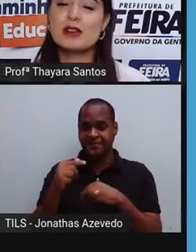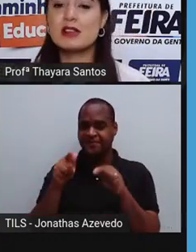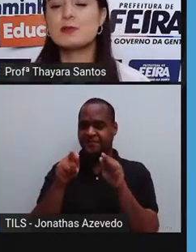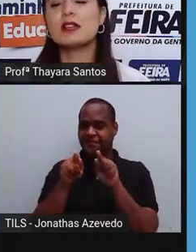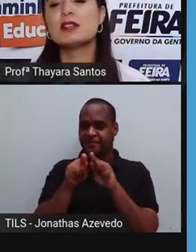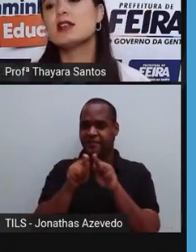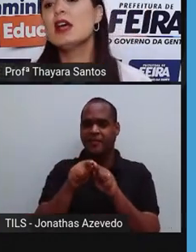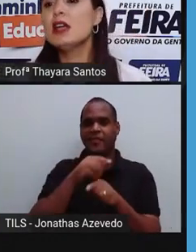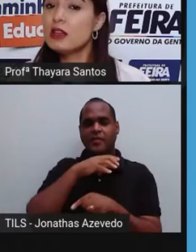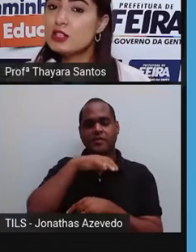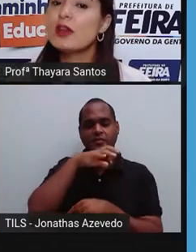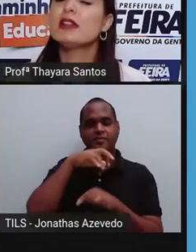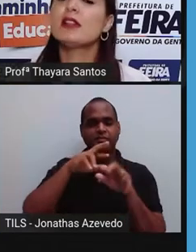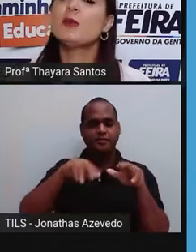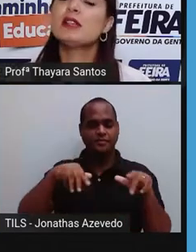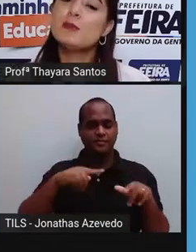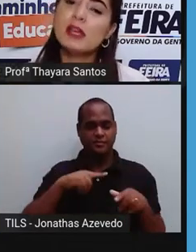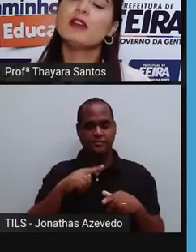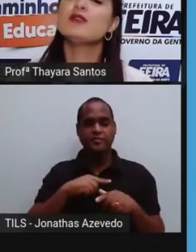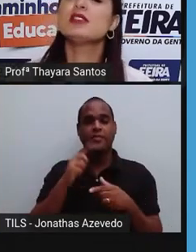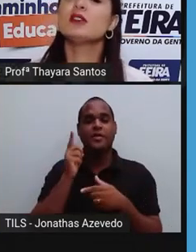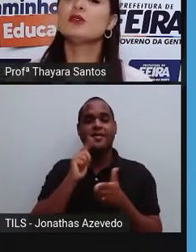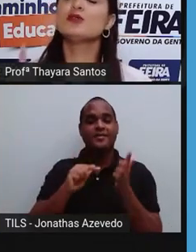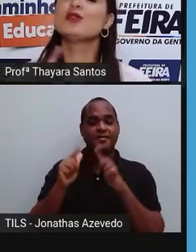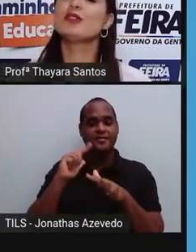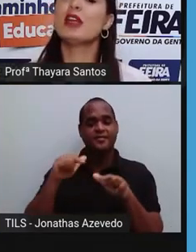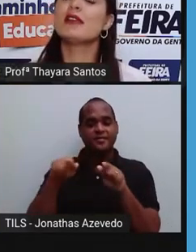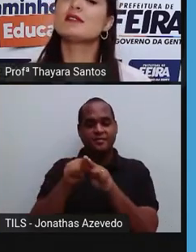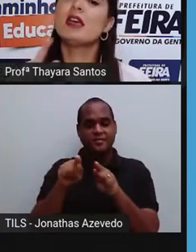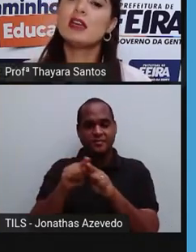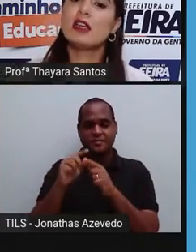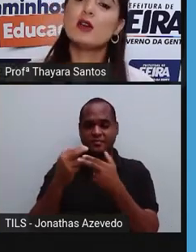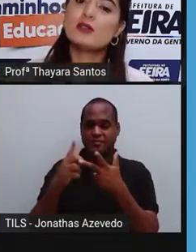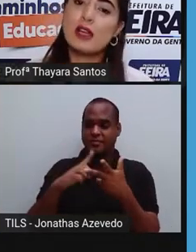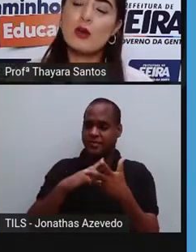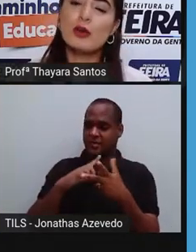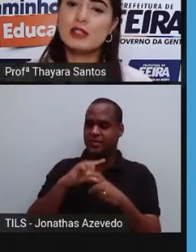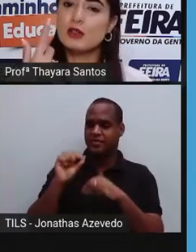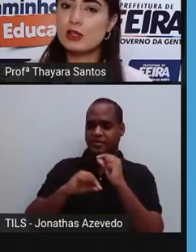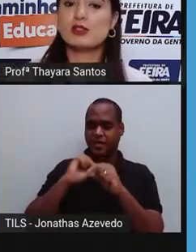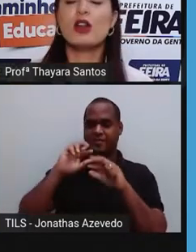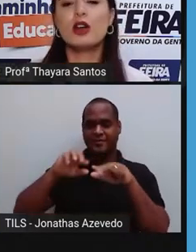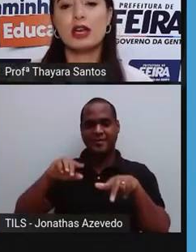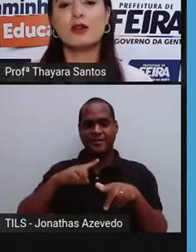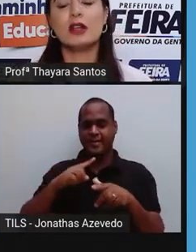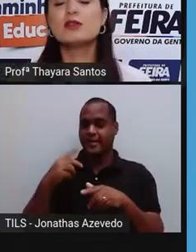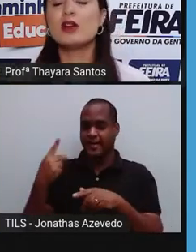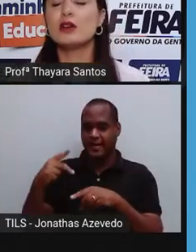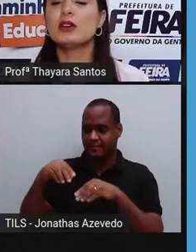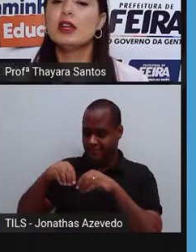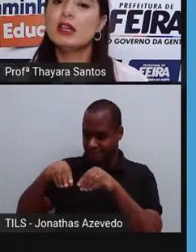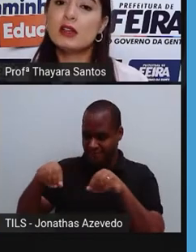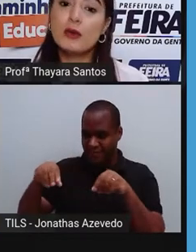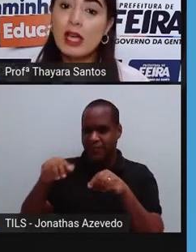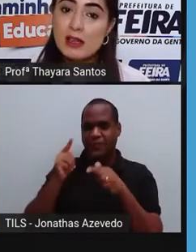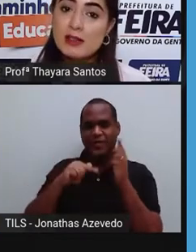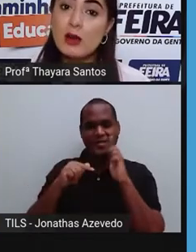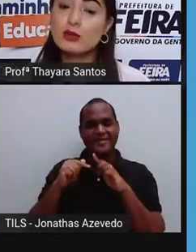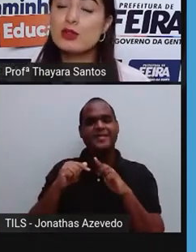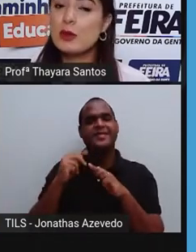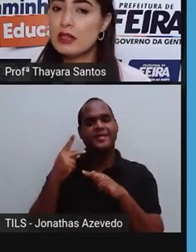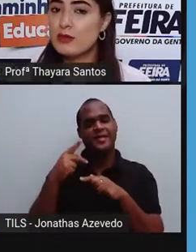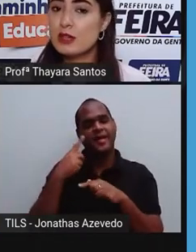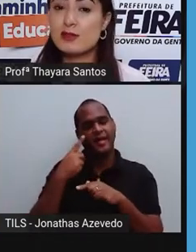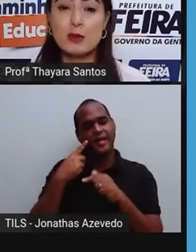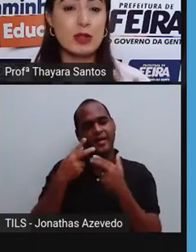consumiram essas plantas e a gente vai estar também se beneficiando dos nutrientes que os decompositores colocaram lá no solo. Então esse